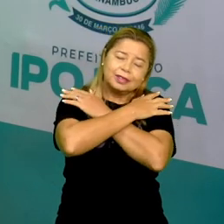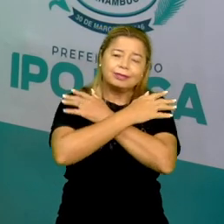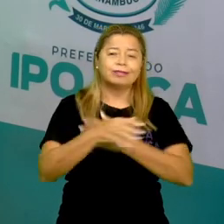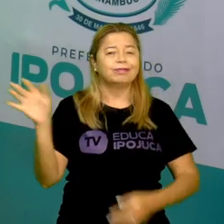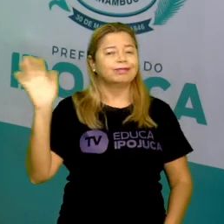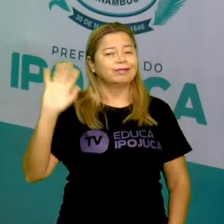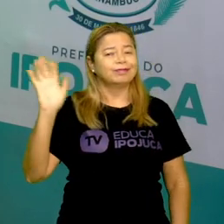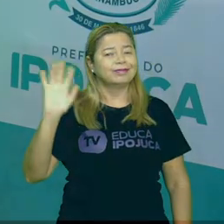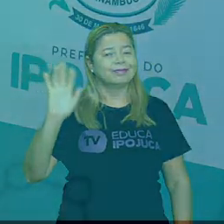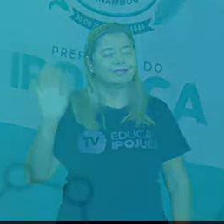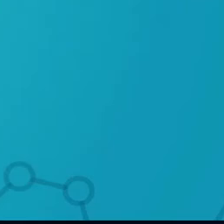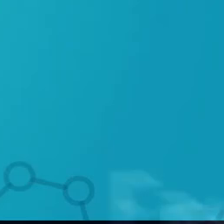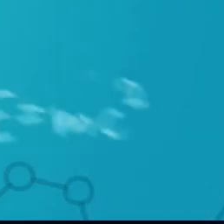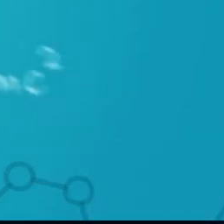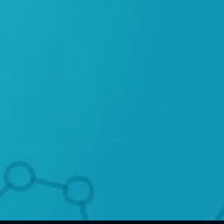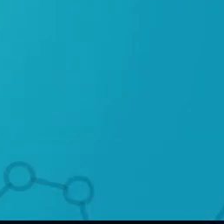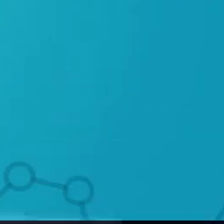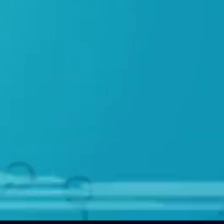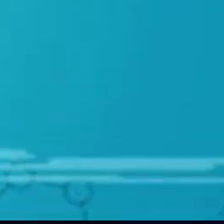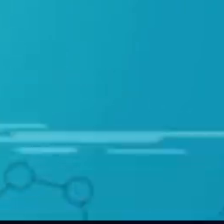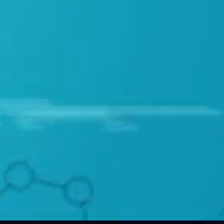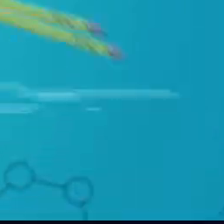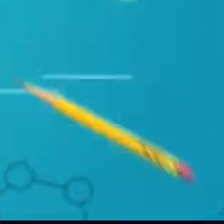tchau. Tchau,